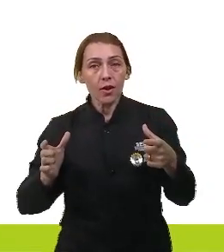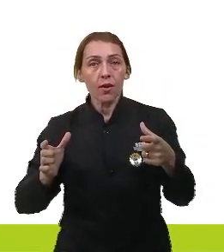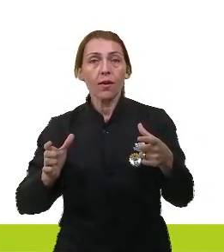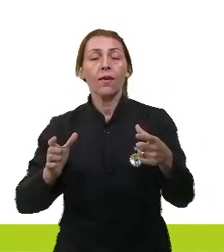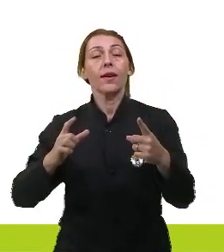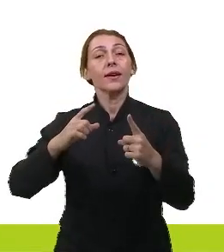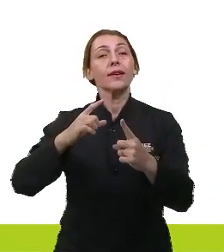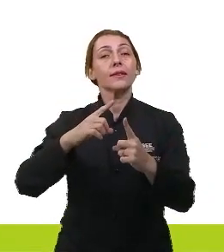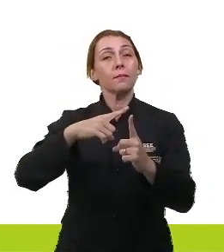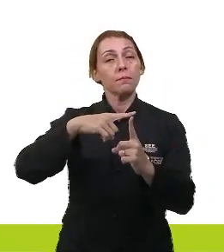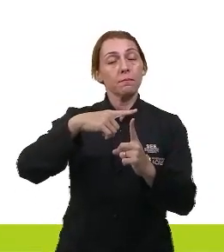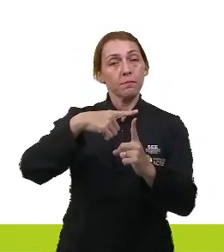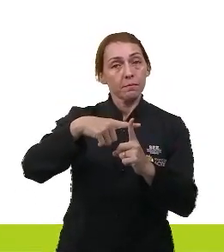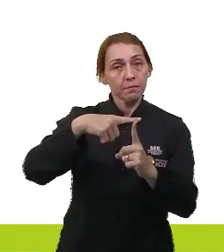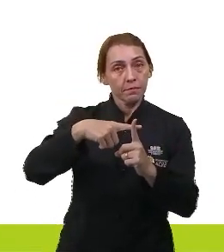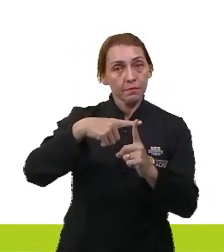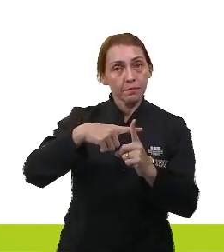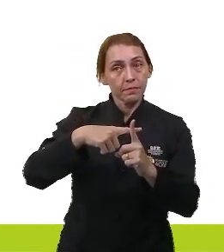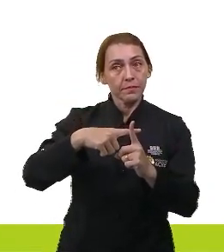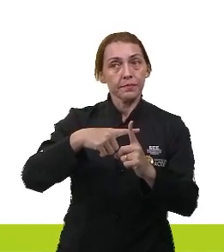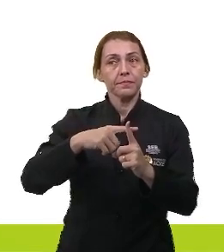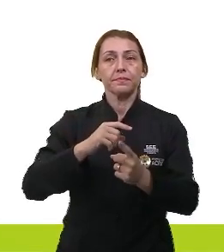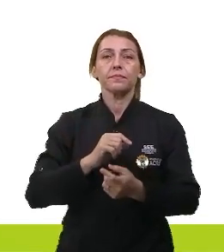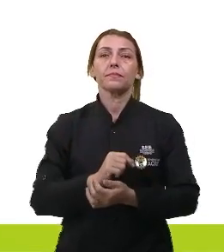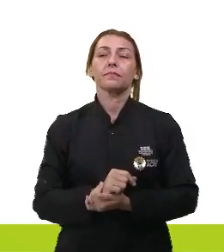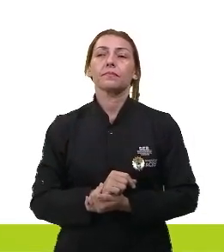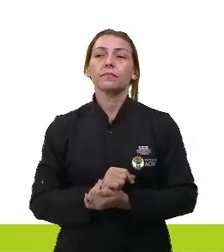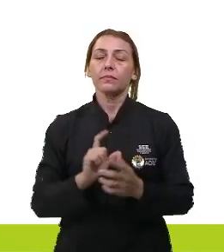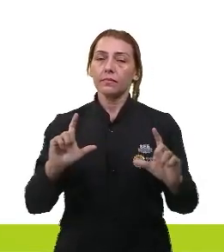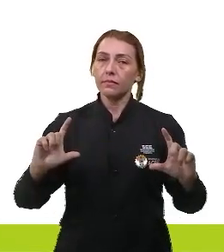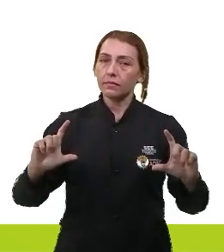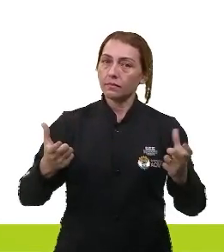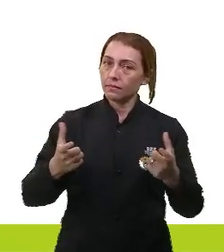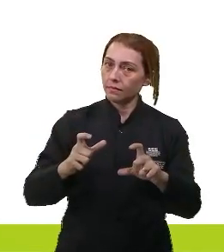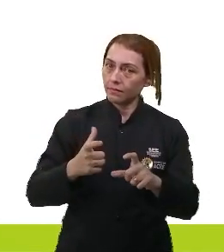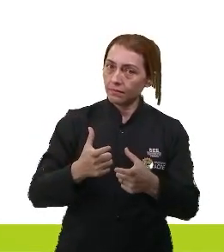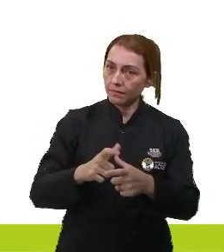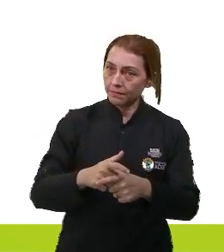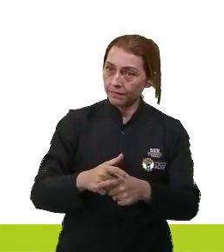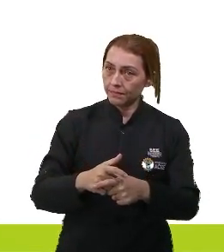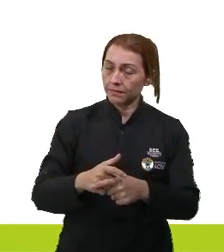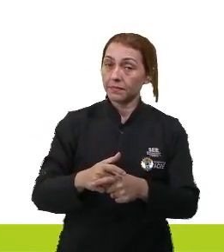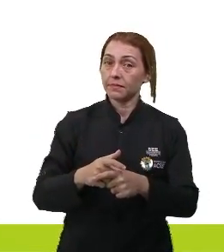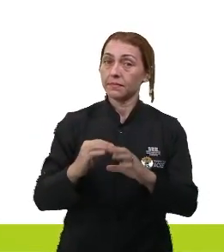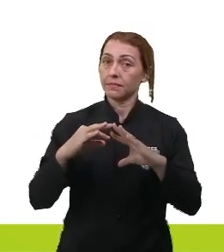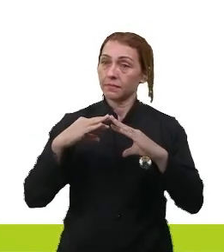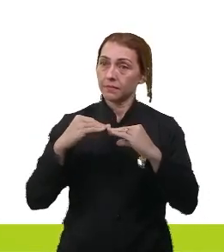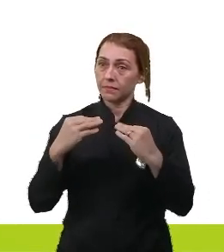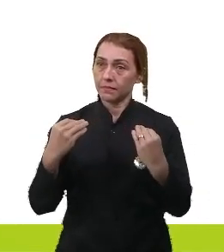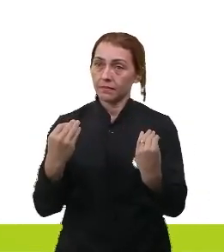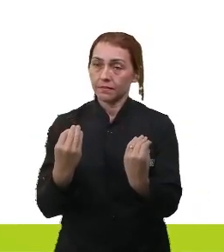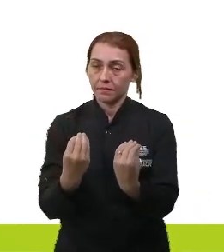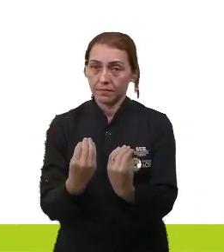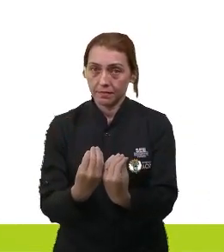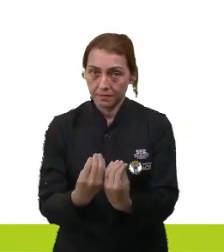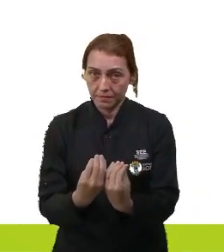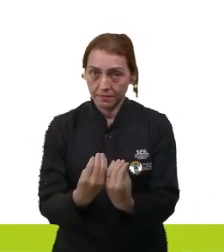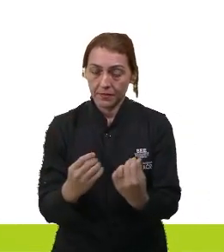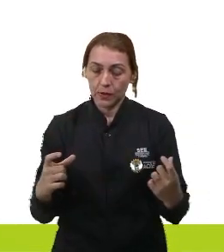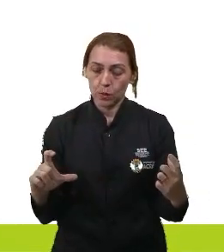potencial de redução, tá? A substância, ela tende a